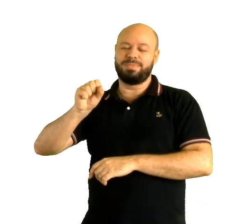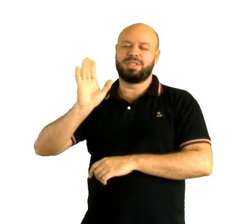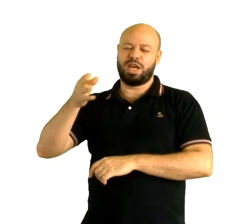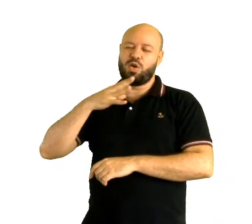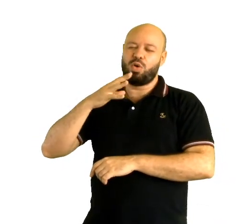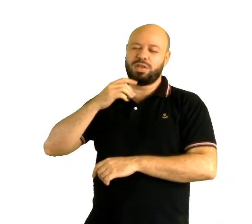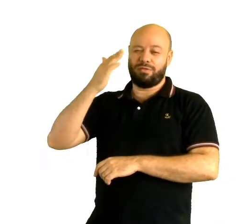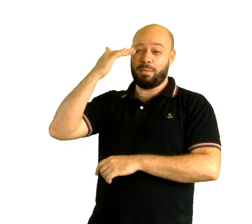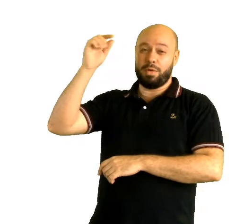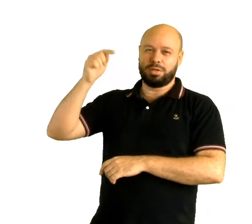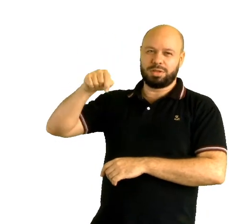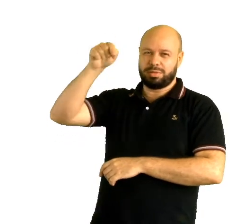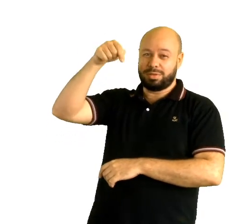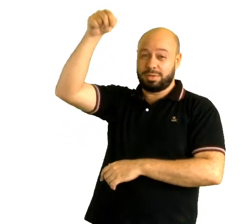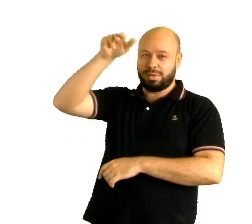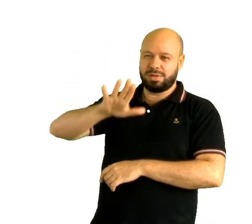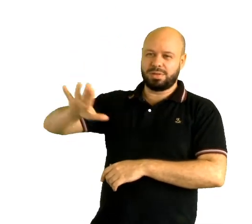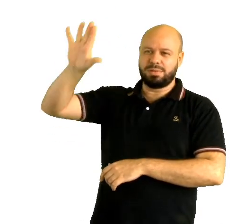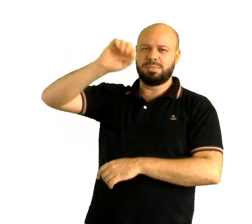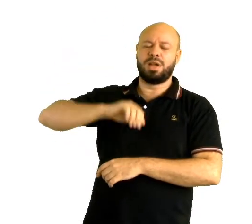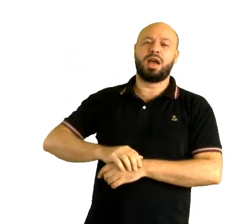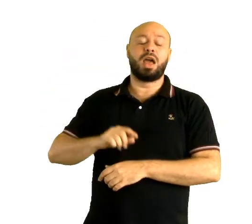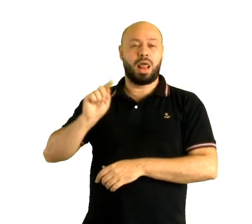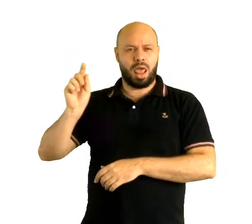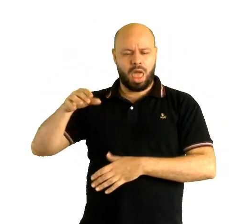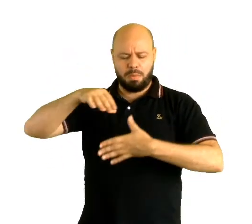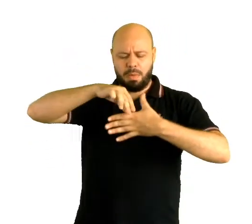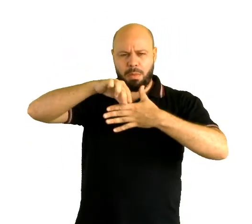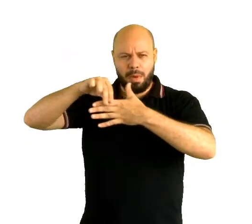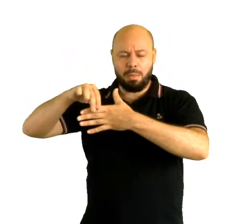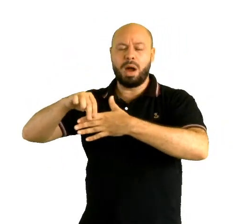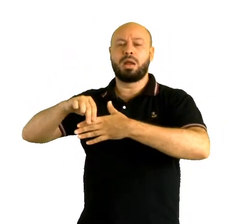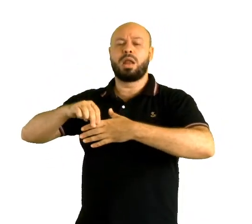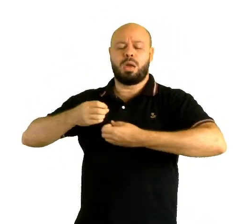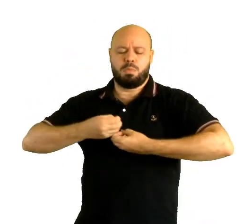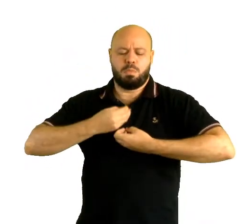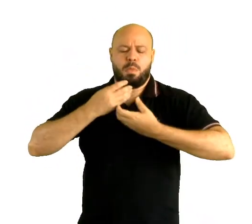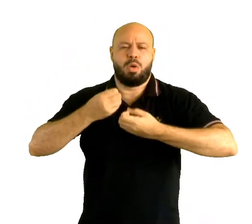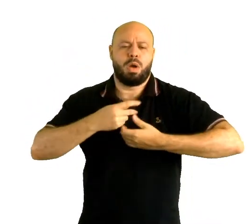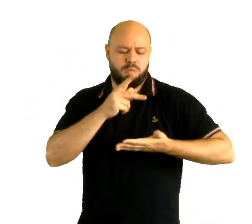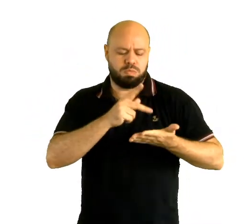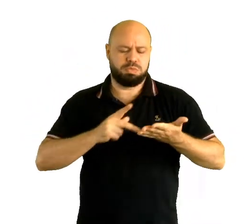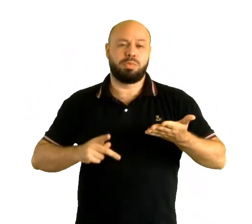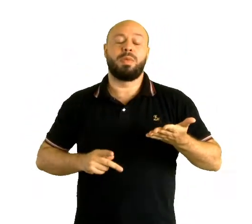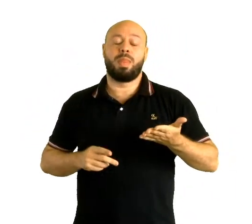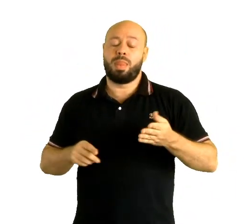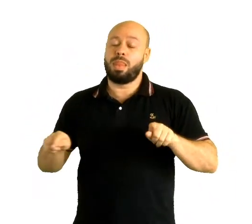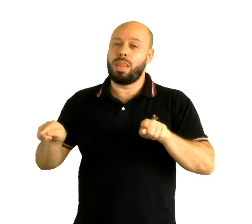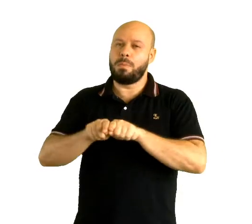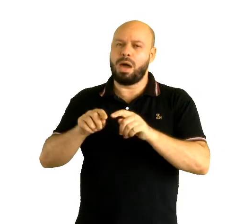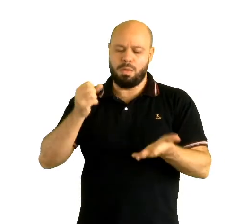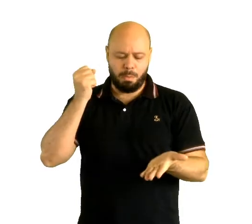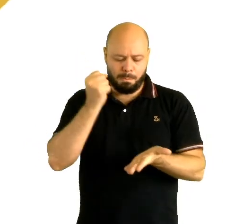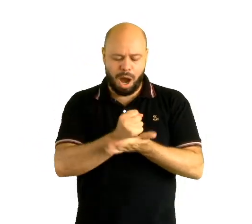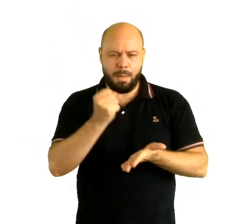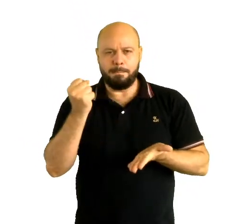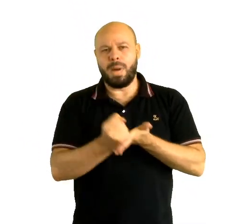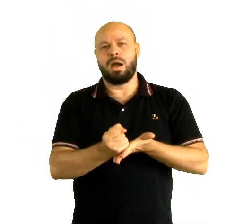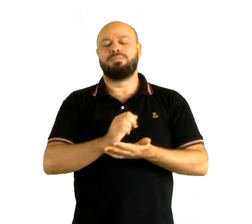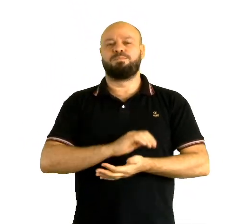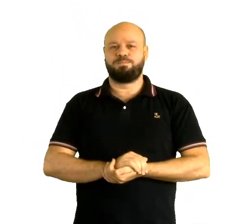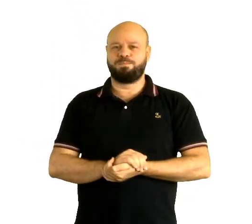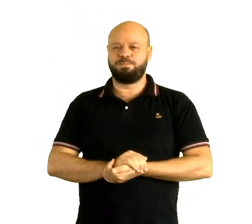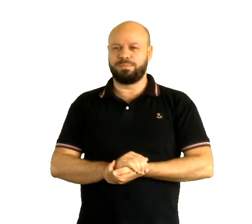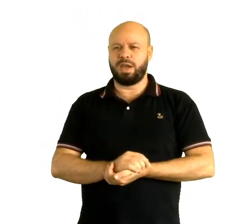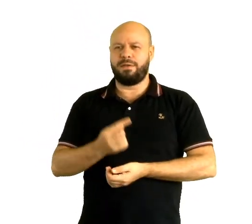regiões. Ele é cordelista, poeta e também um dos grandes xilógrafos brasileiros. Veja